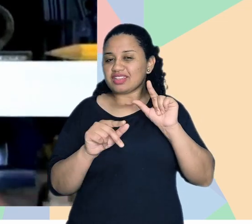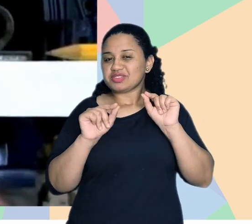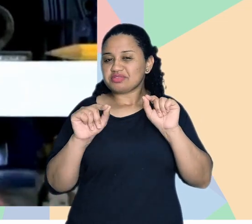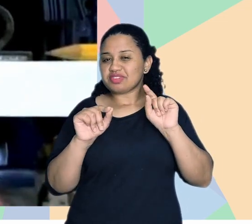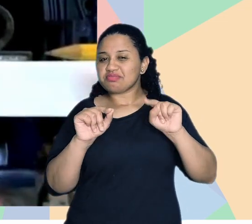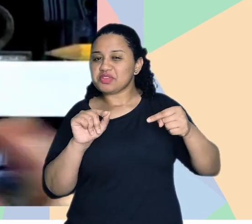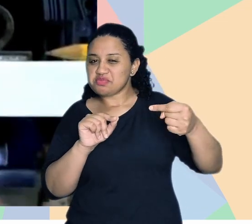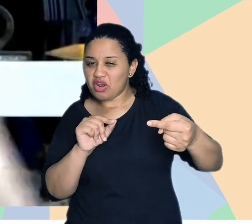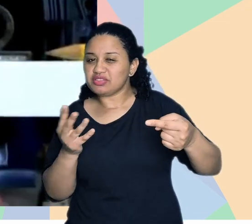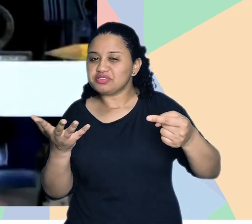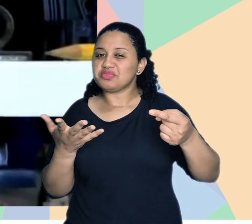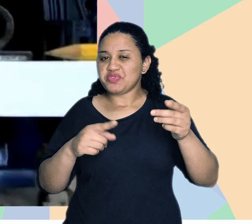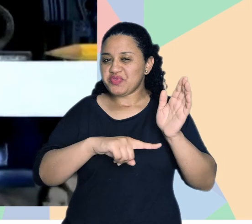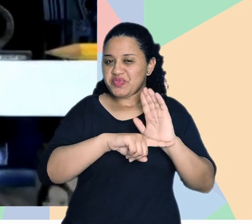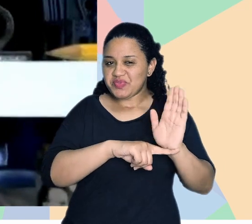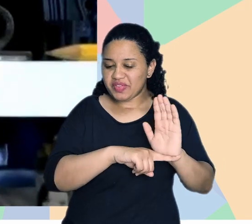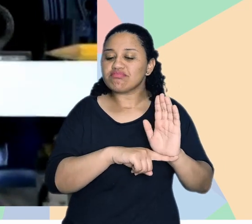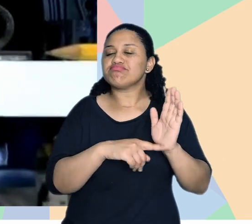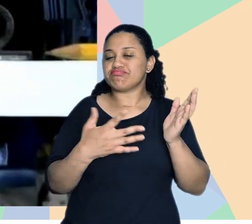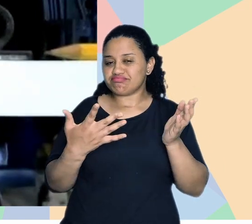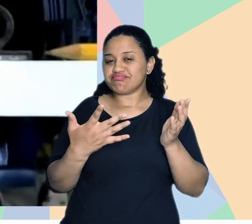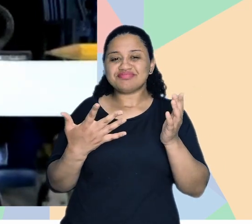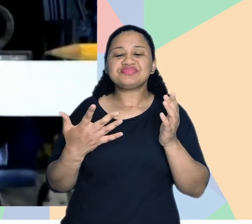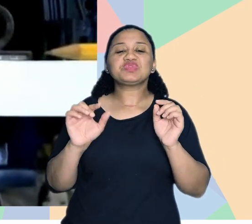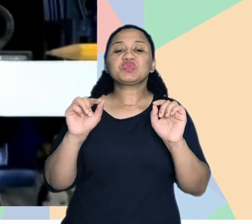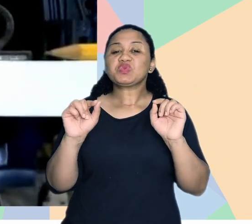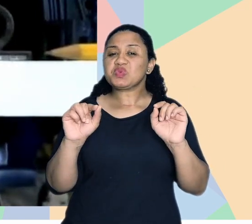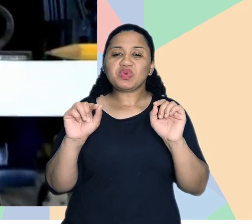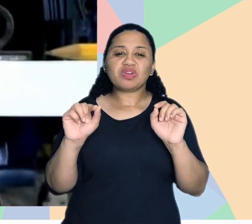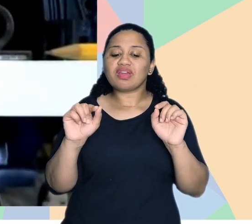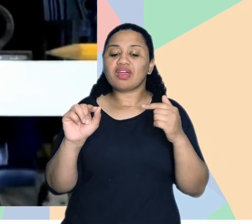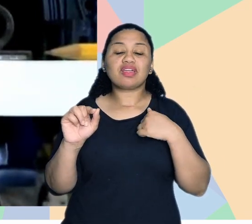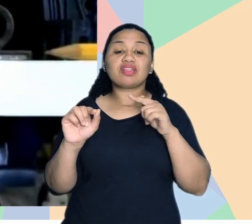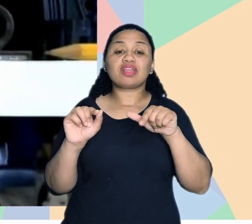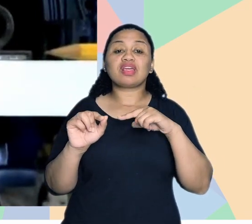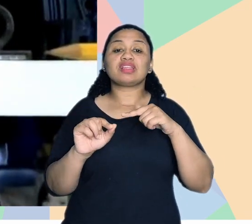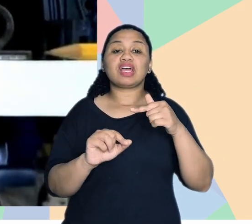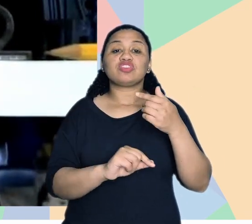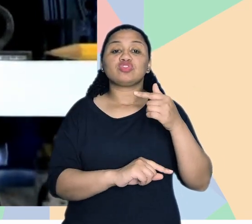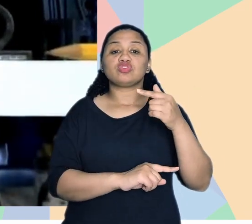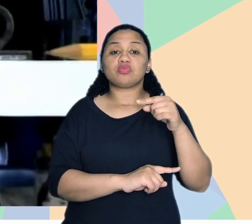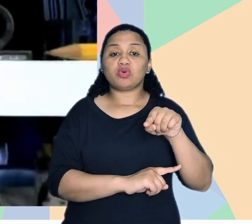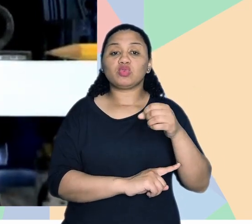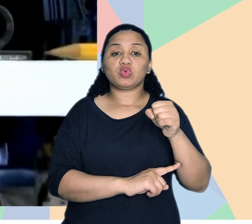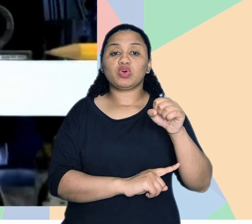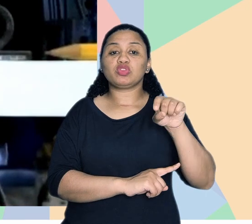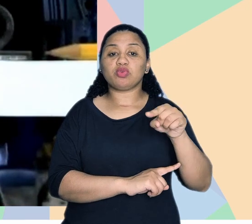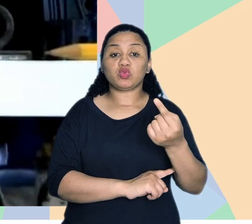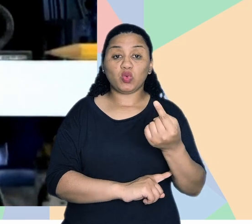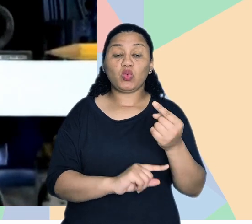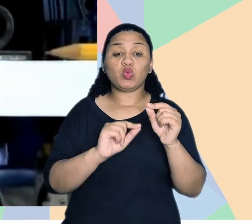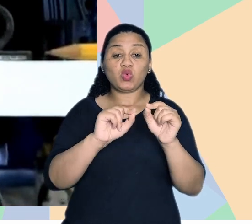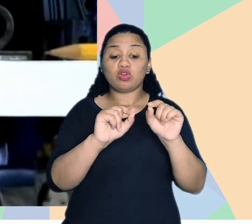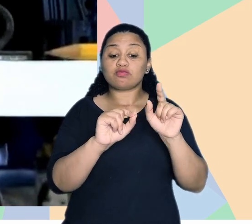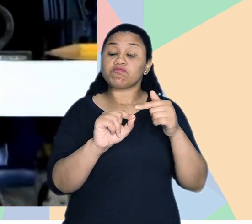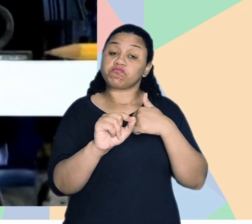um spoiler, né? Que fica aí pra esse próximo, nosso próximo encontro, que é o item 7.8.1,